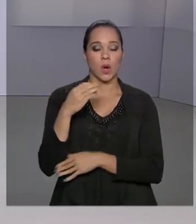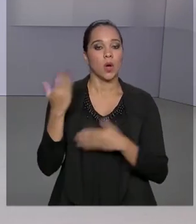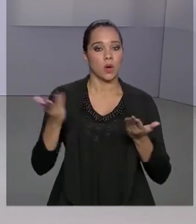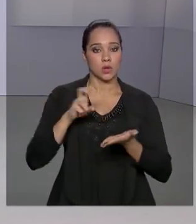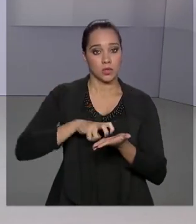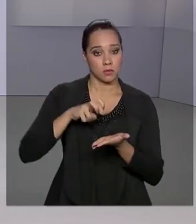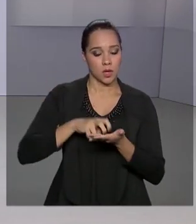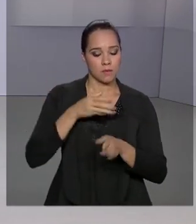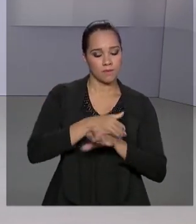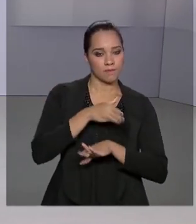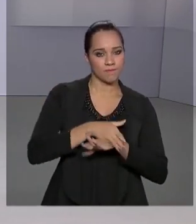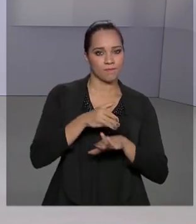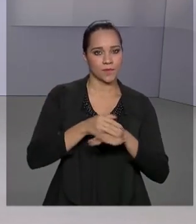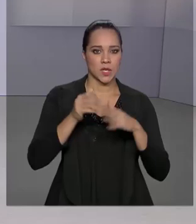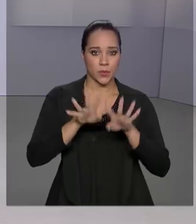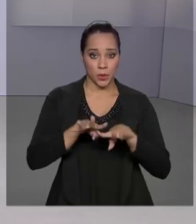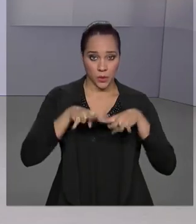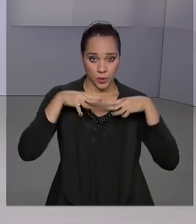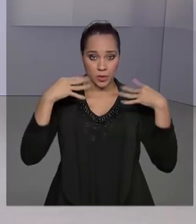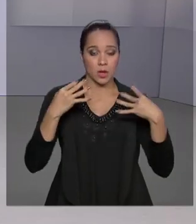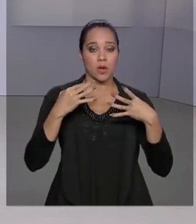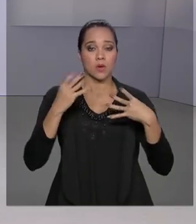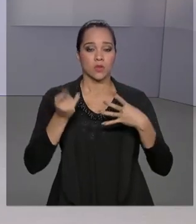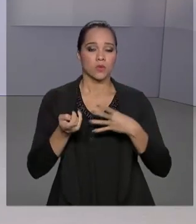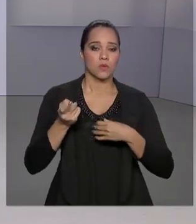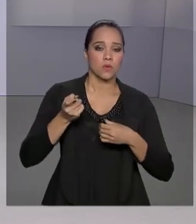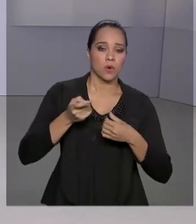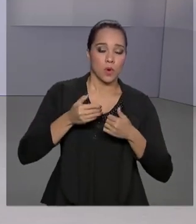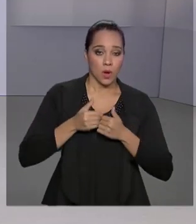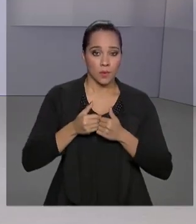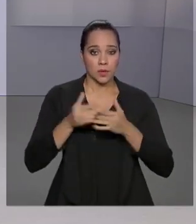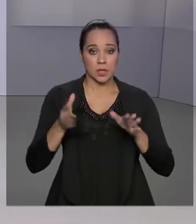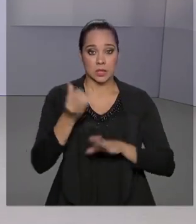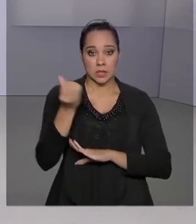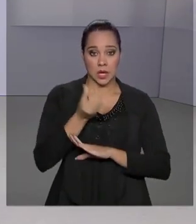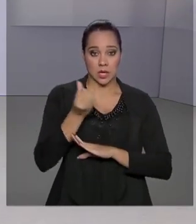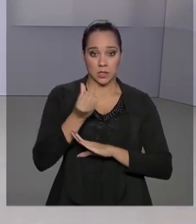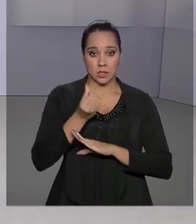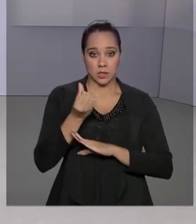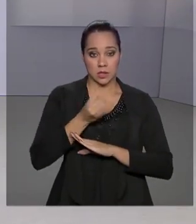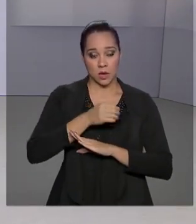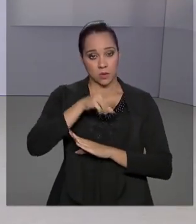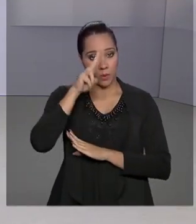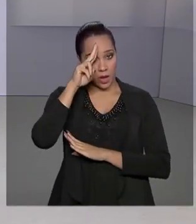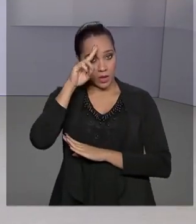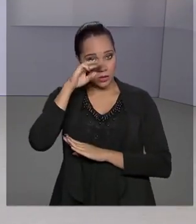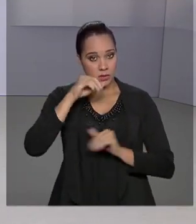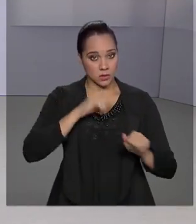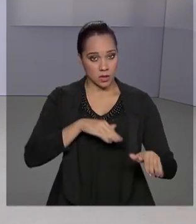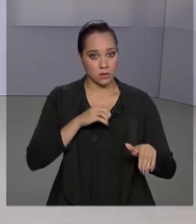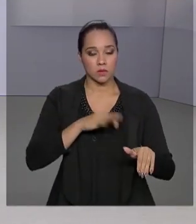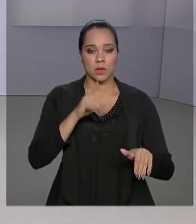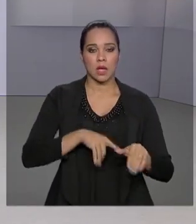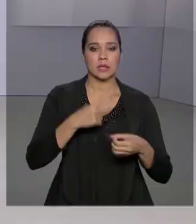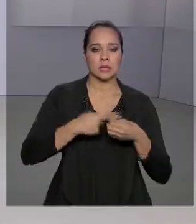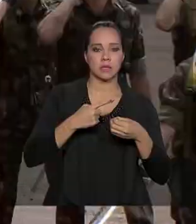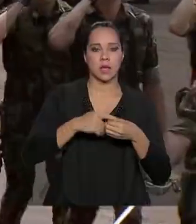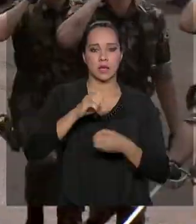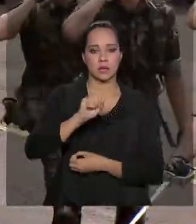ele participou da solenidade de reativação da 6ª Divisão do Exército na cidade de São Leopoldo.